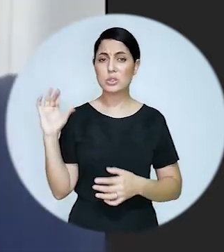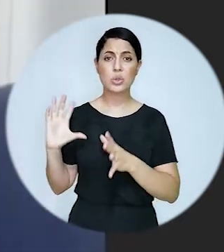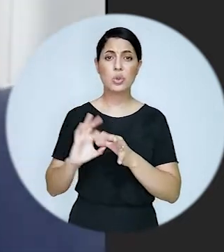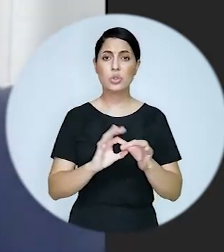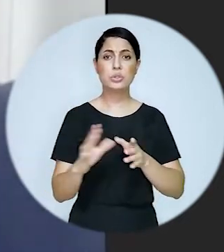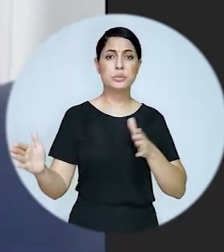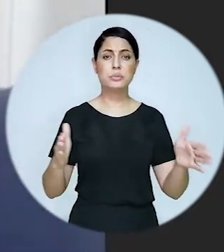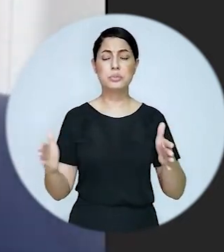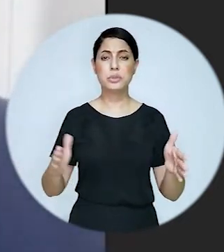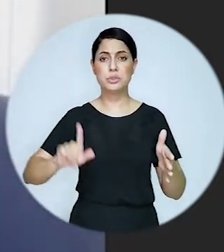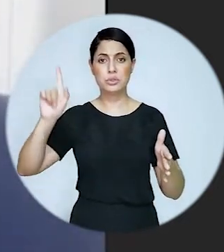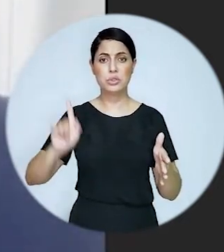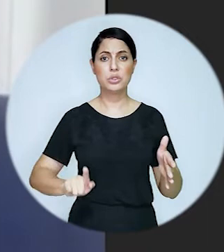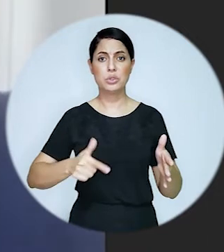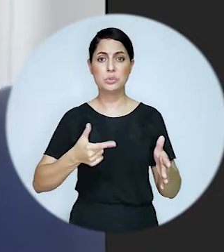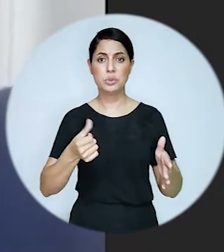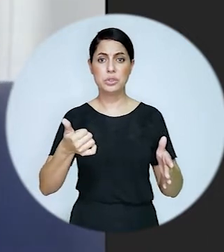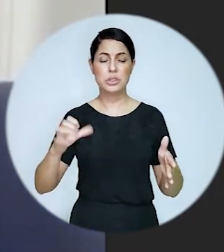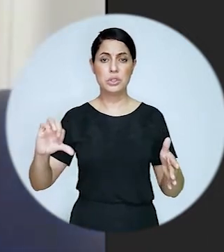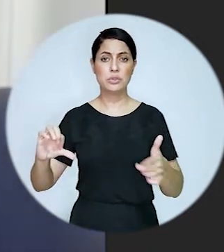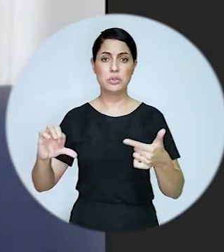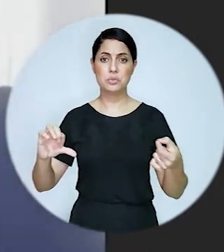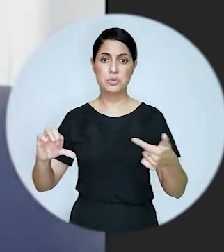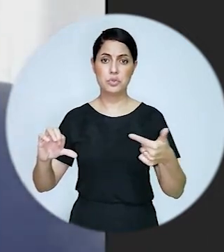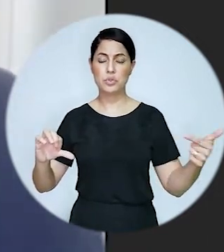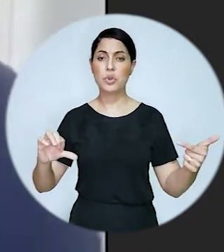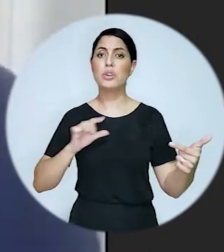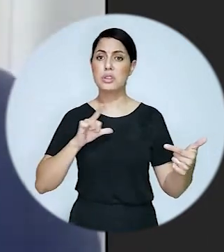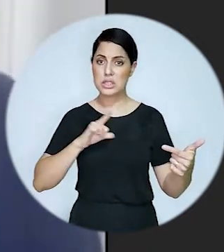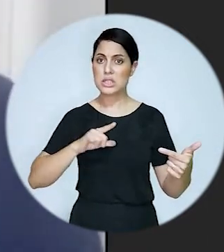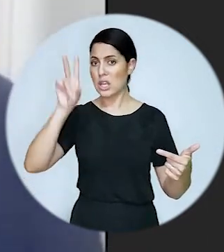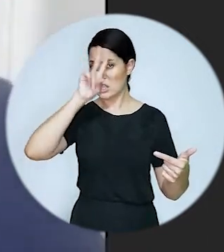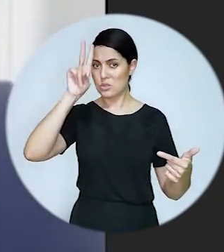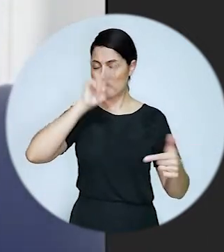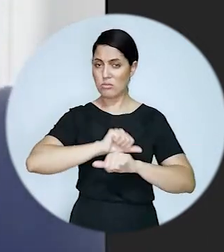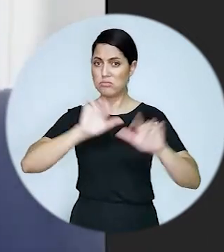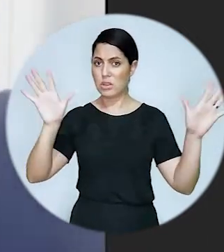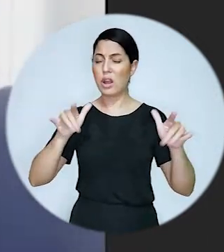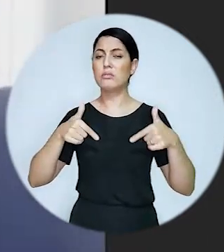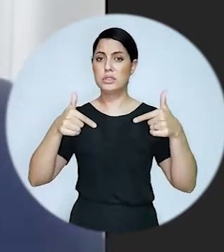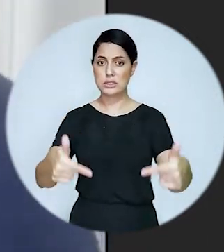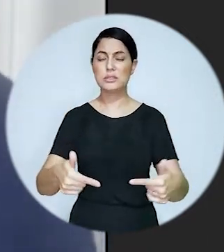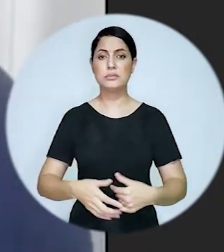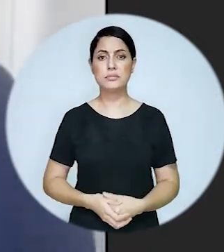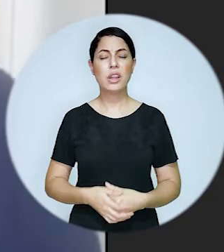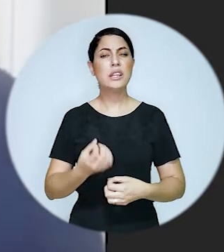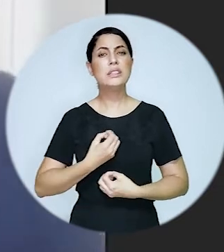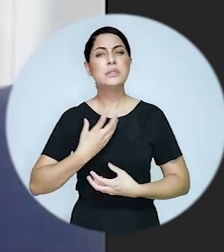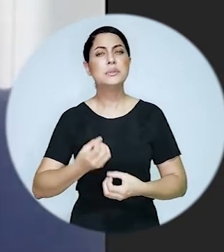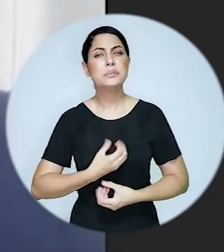durante a gestão 2019-2022, escreveu sua história. Registrou momentos de debates brilhantes